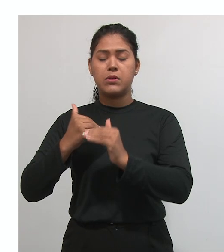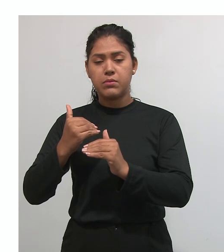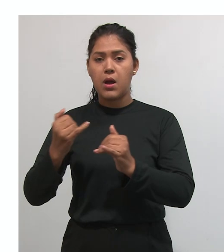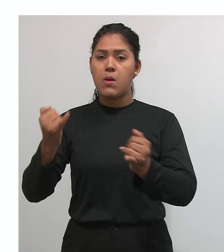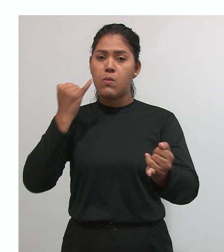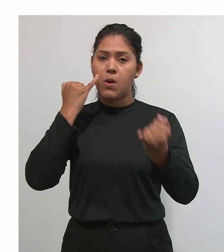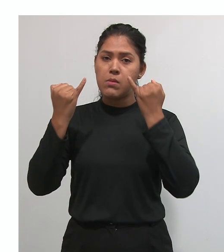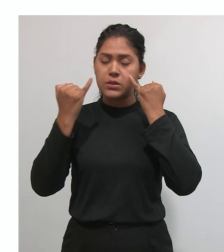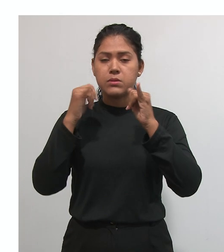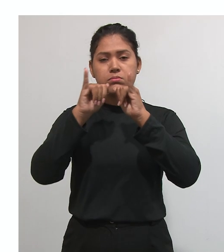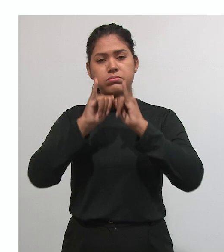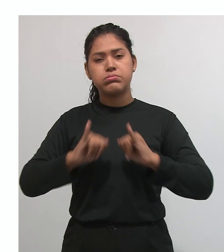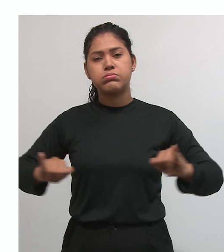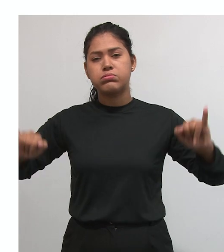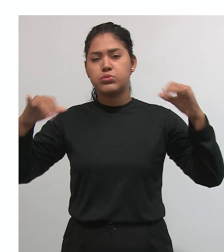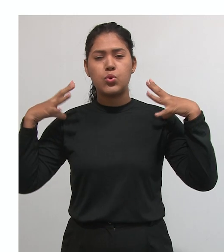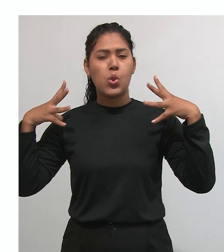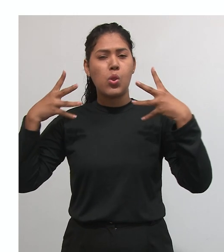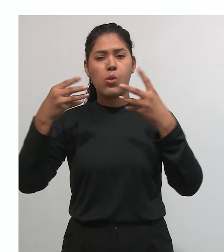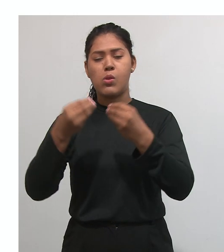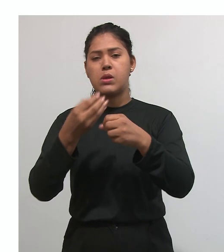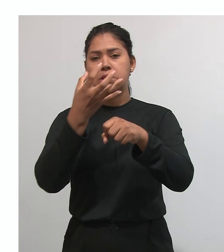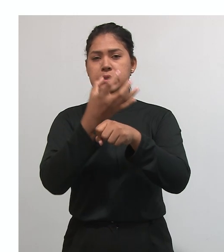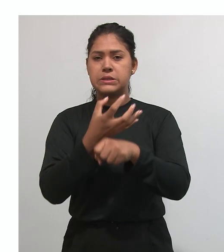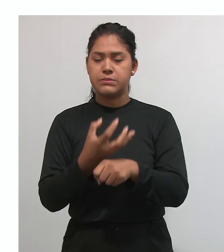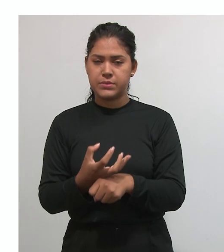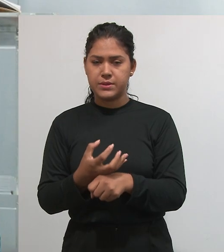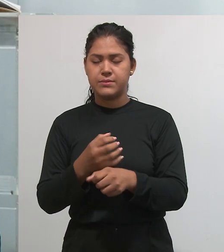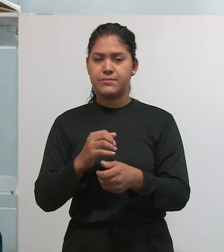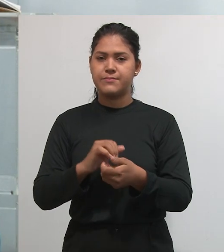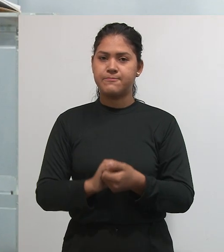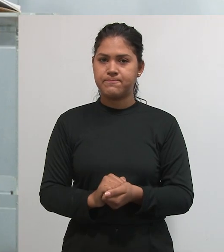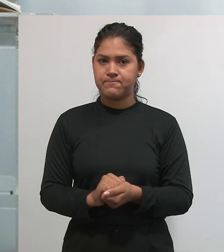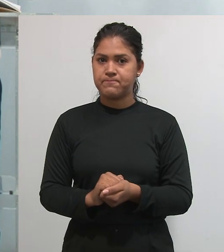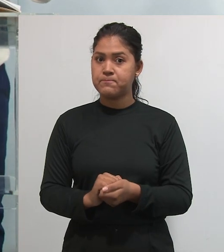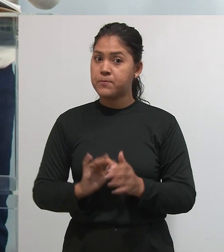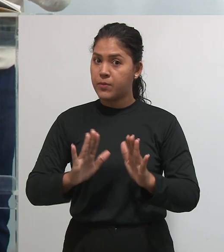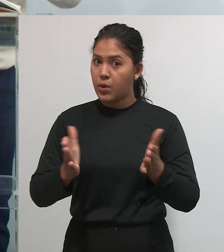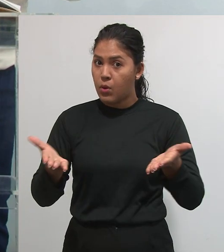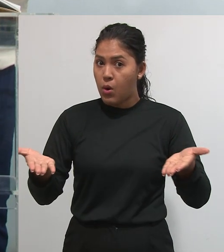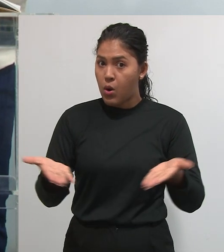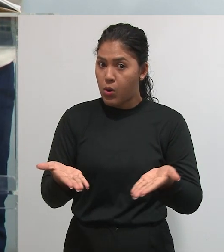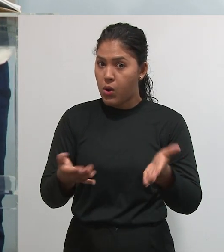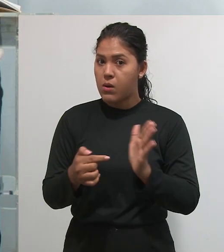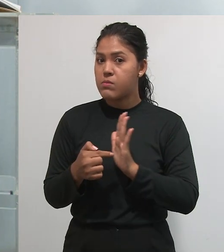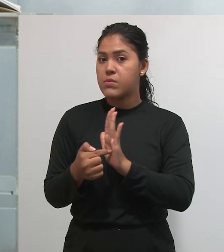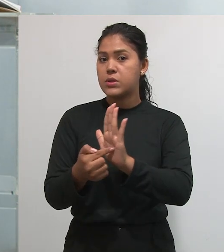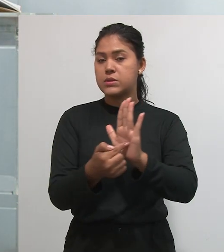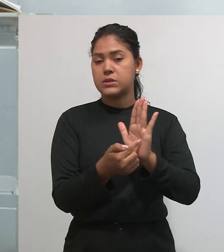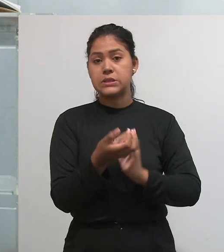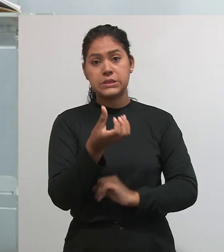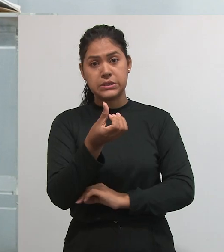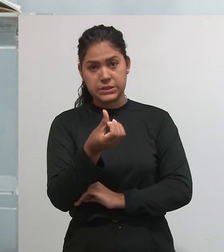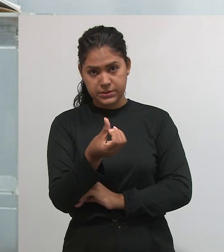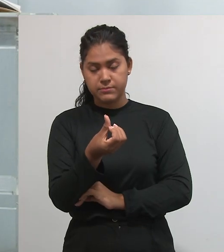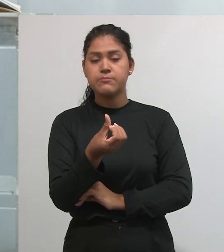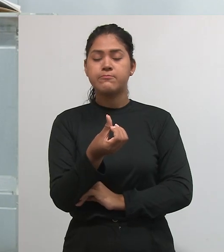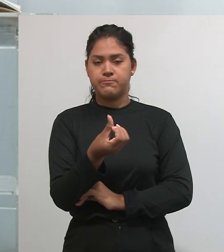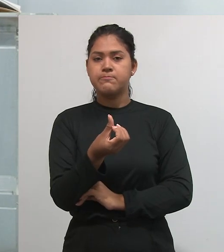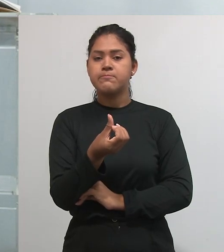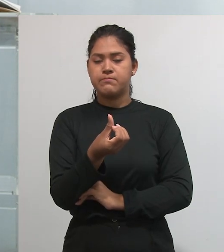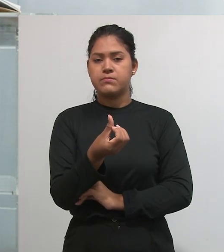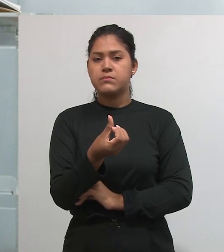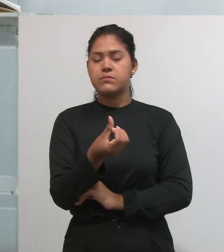conhecimento em todas as disciplinas. Bem, nesse primeiro momento, vamos falar aqui de seis deles. Nós vamos